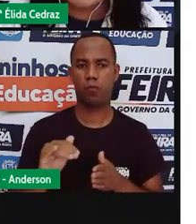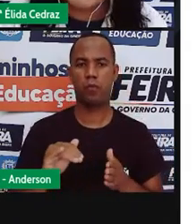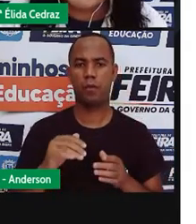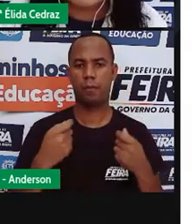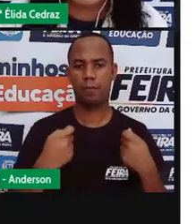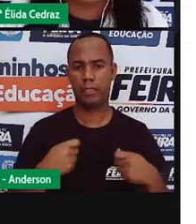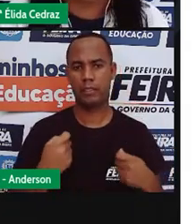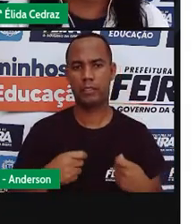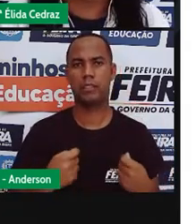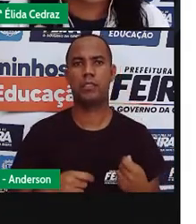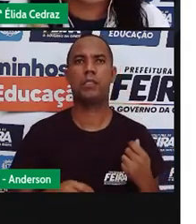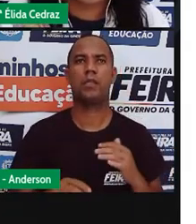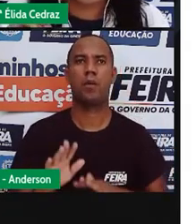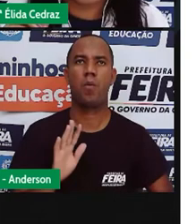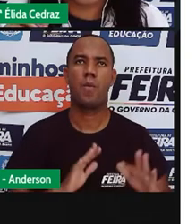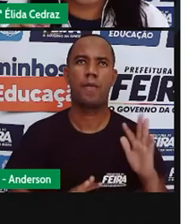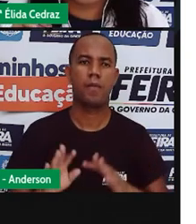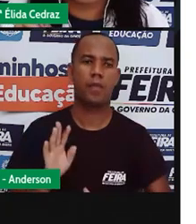precisa